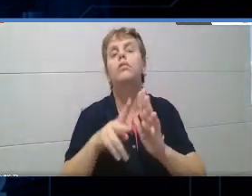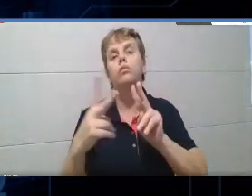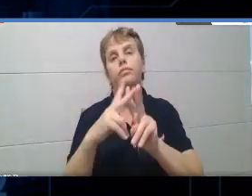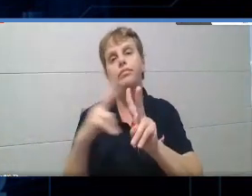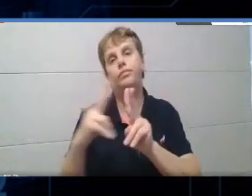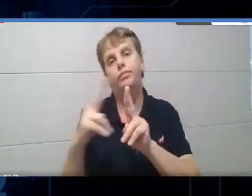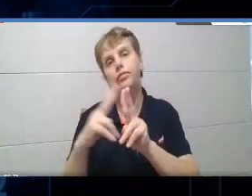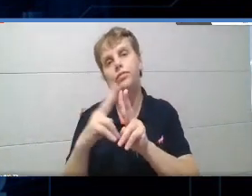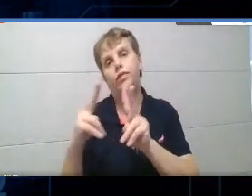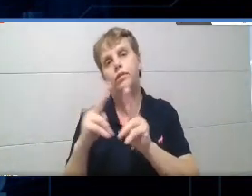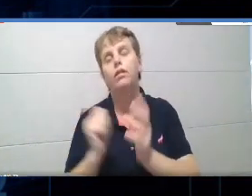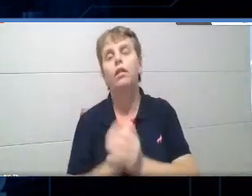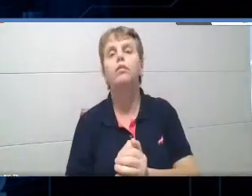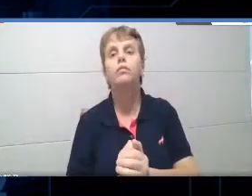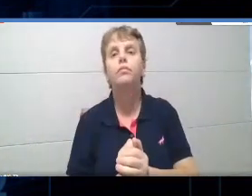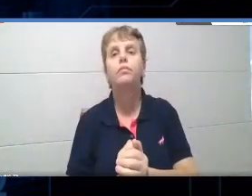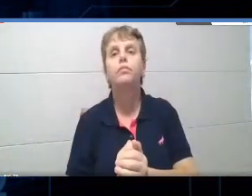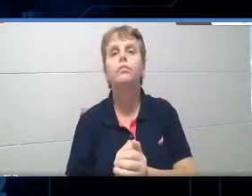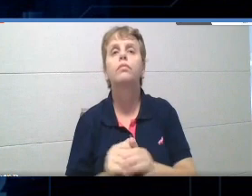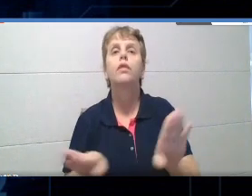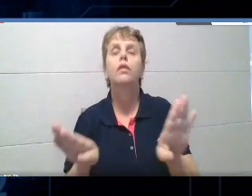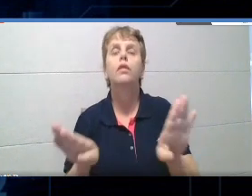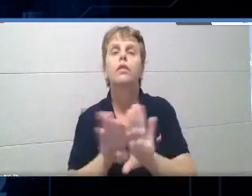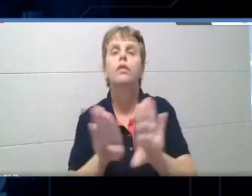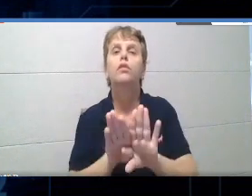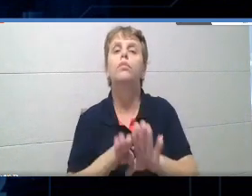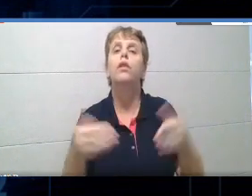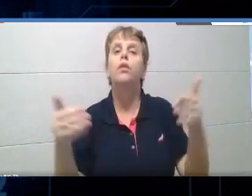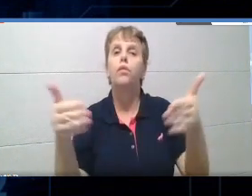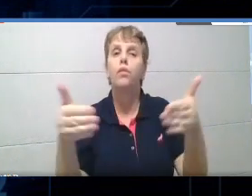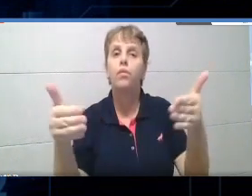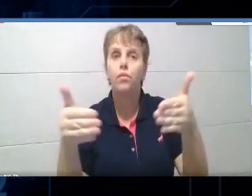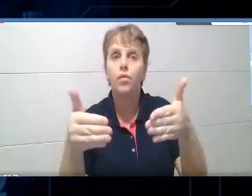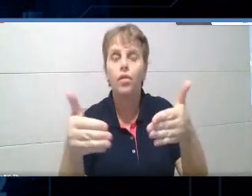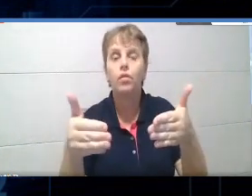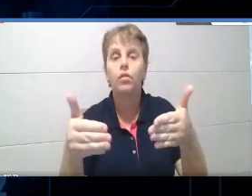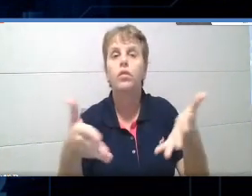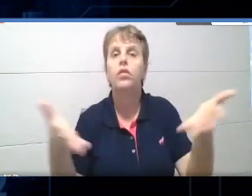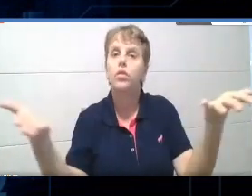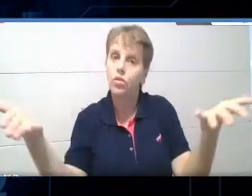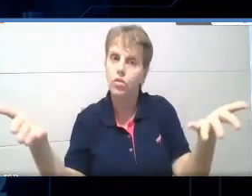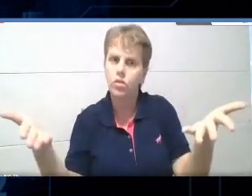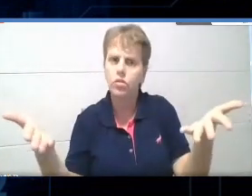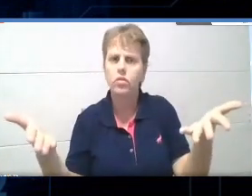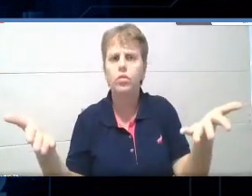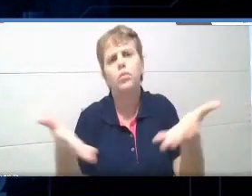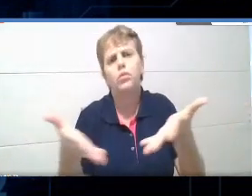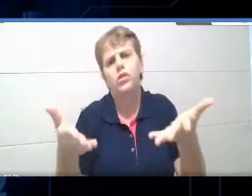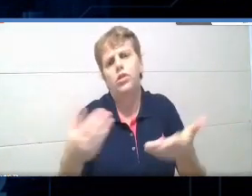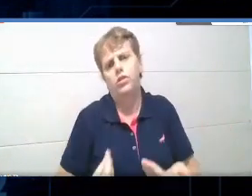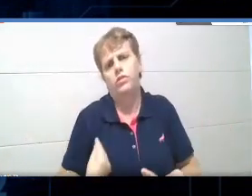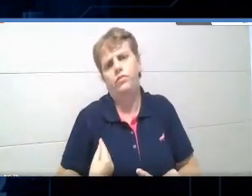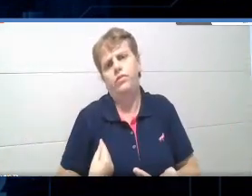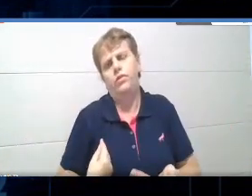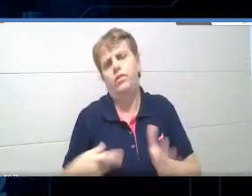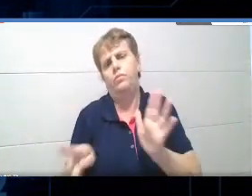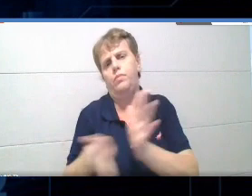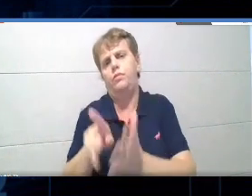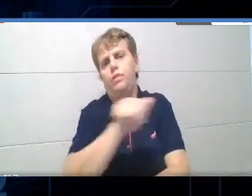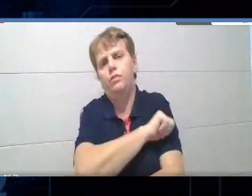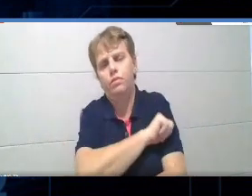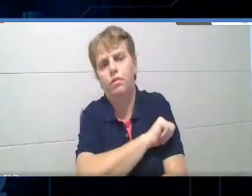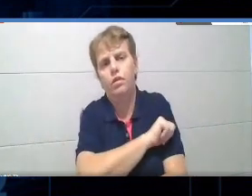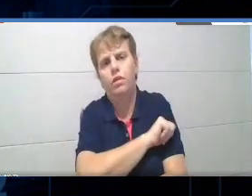e voltando, e voltado, melhor dizendo, para a realidade desse nosso aluno, né, a gente sabe que o nosso aluno tem uma